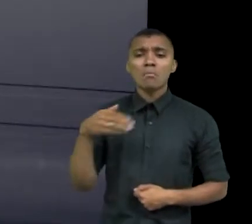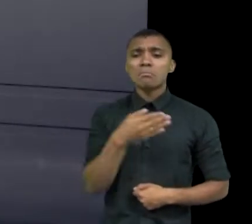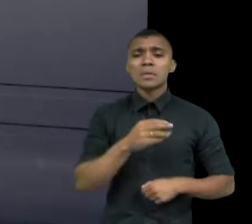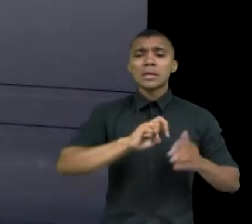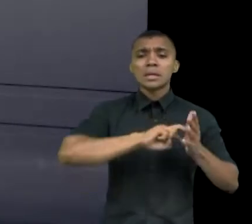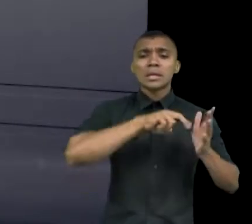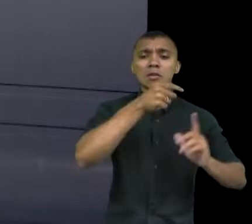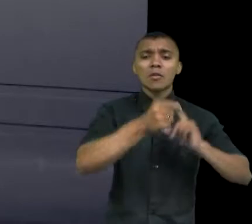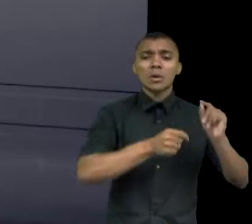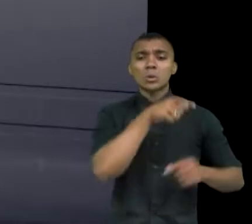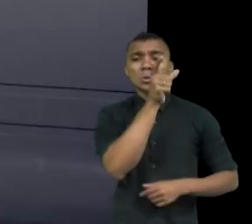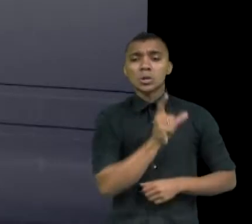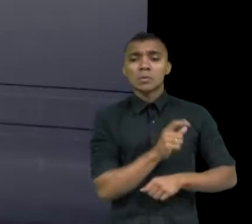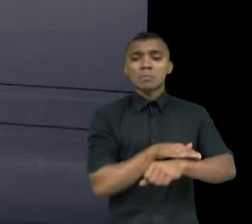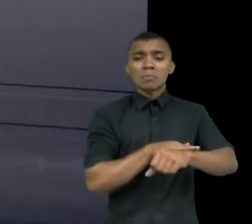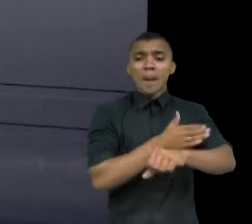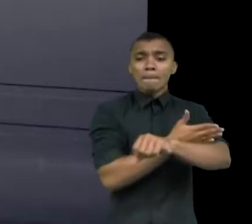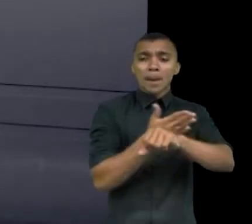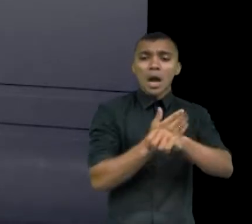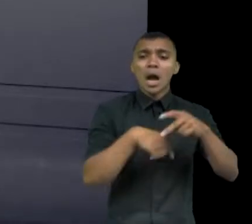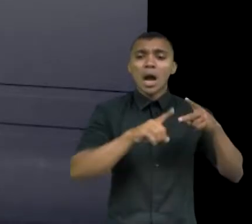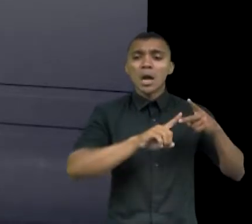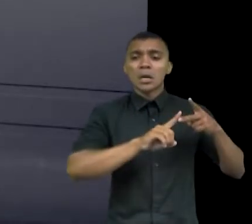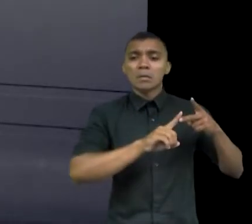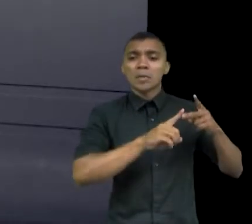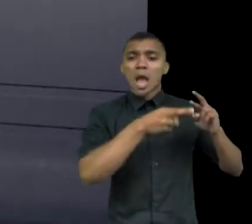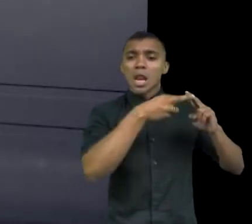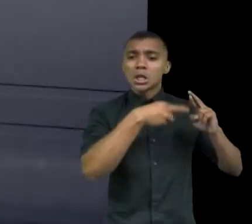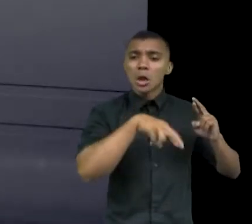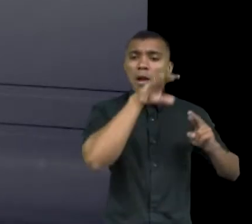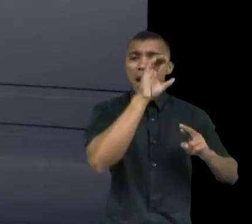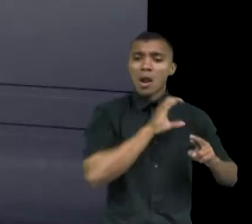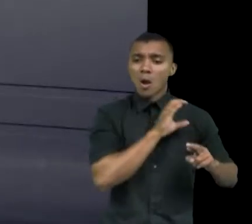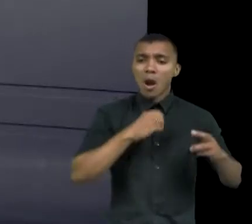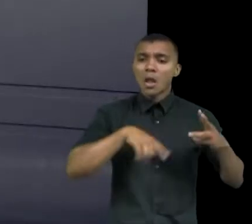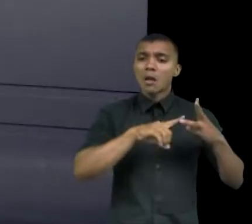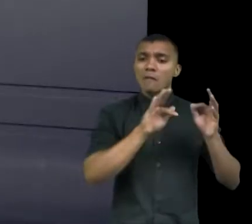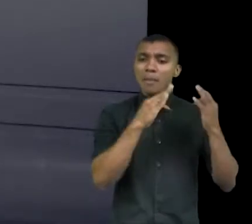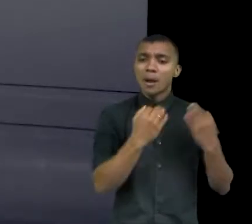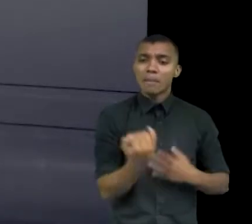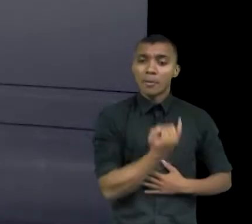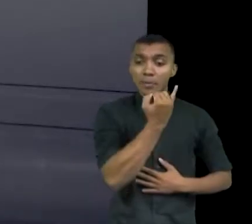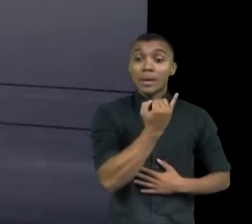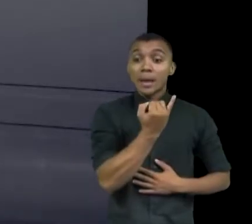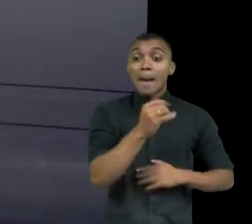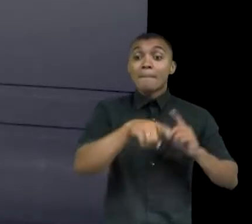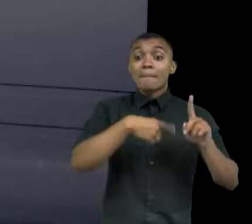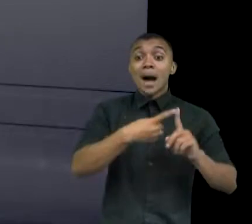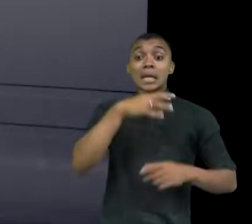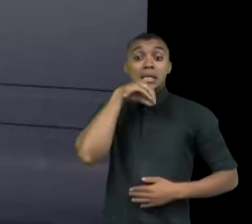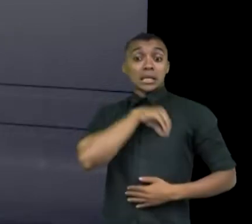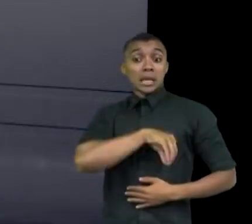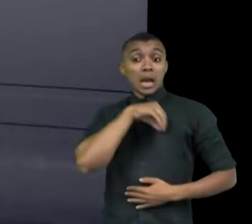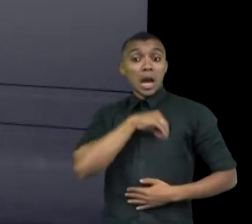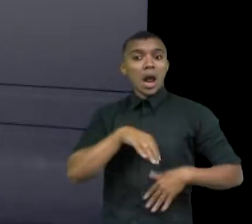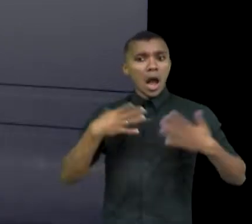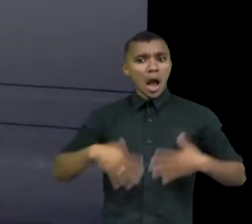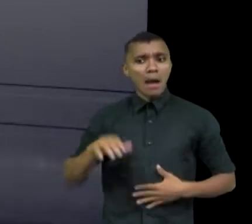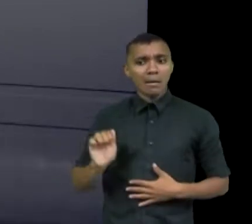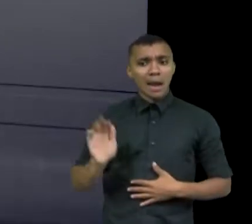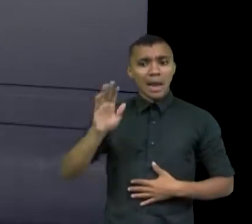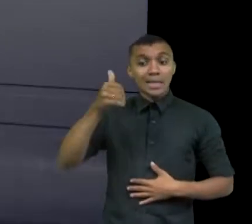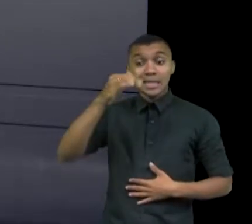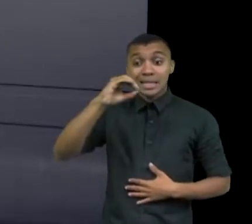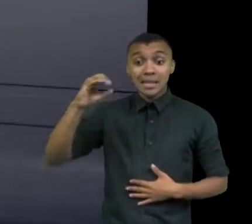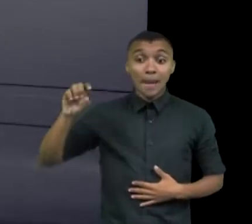cristão e integrante de família importante, além de ter uma renda mínima de 100 mil réis anuais. Se quisesse